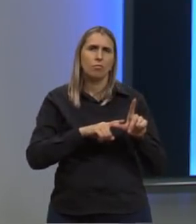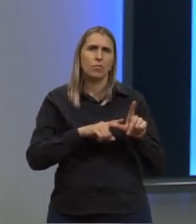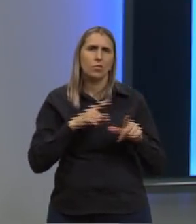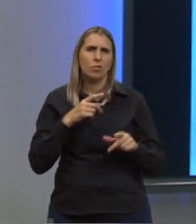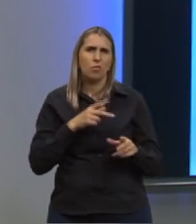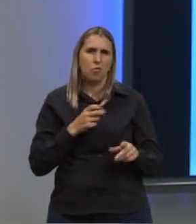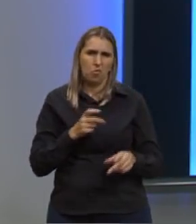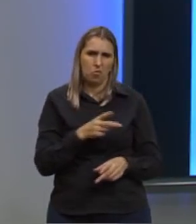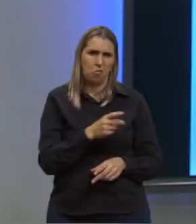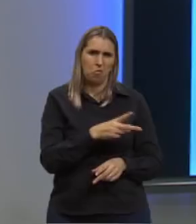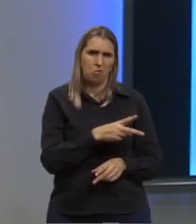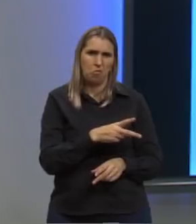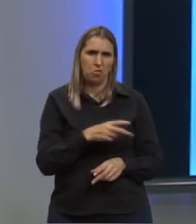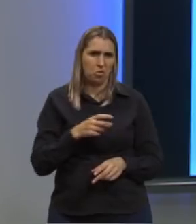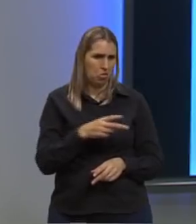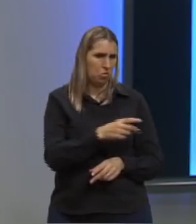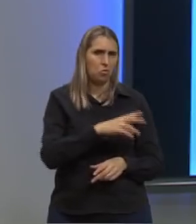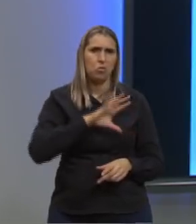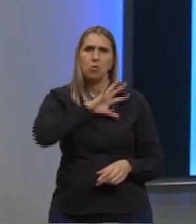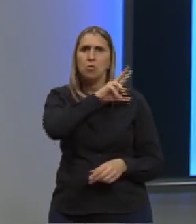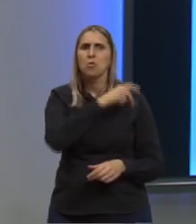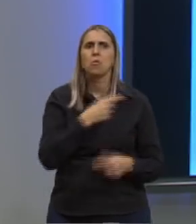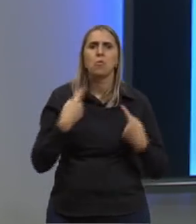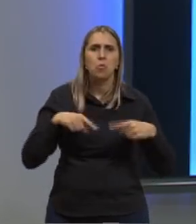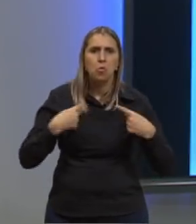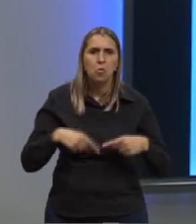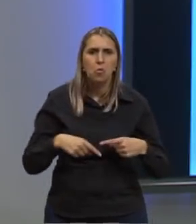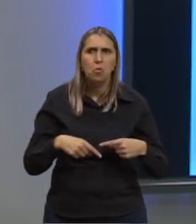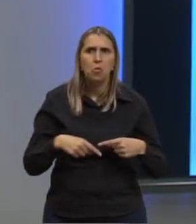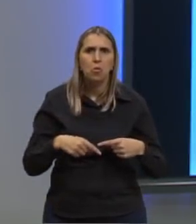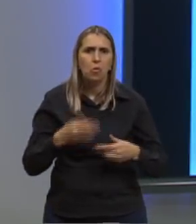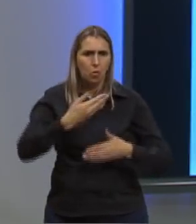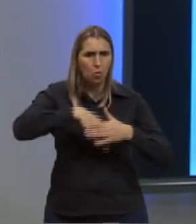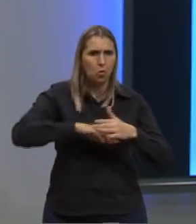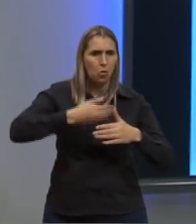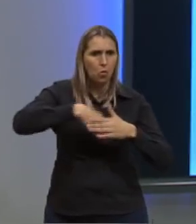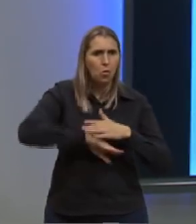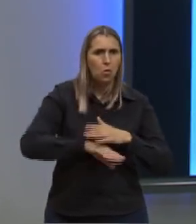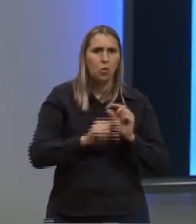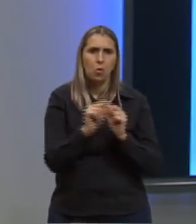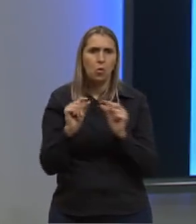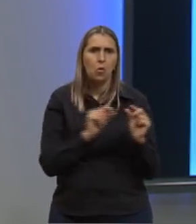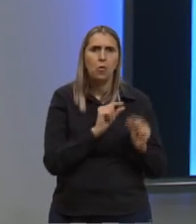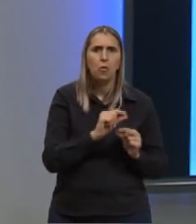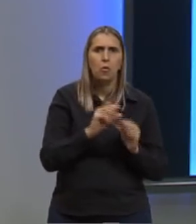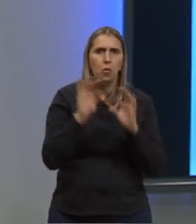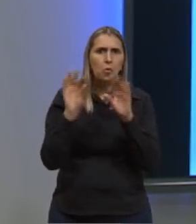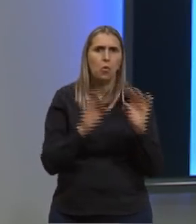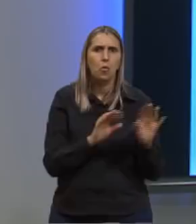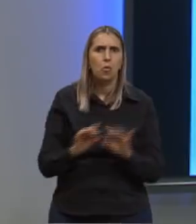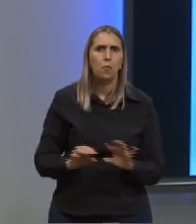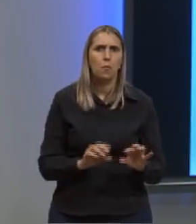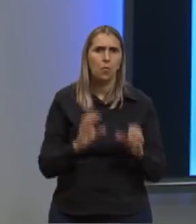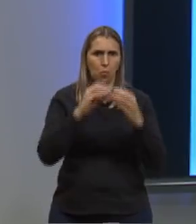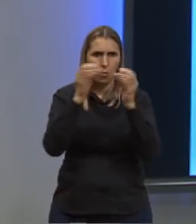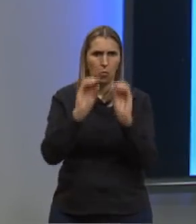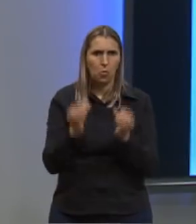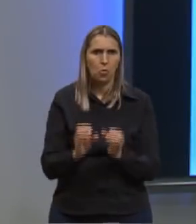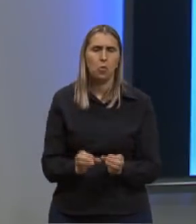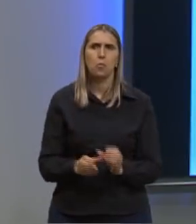intoxicações nos animais, provocando a bioacumulação de partículas de poeira nos organismos.